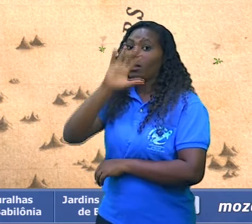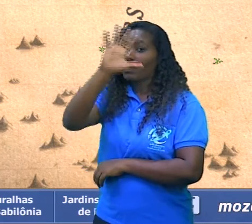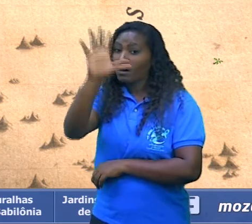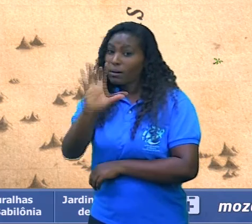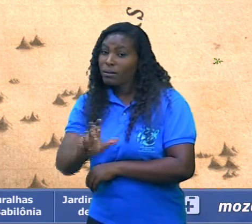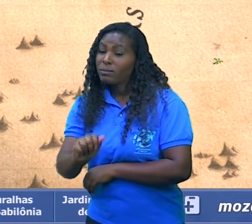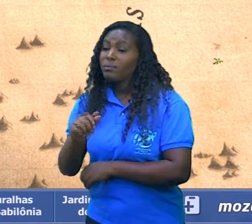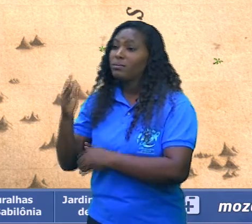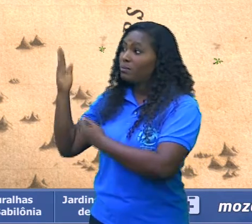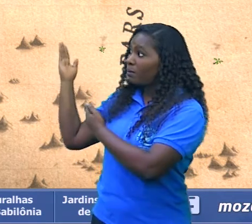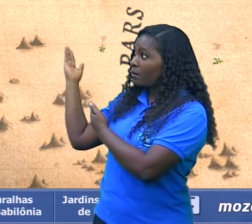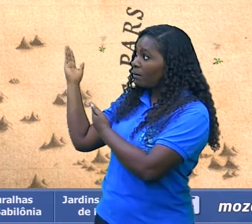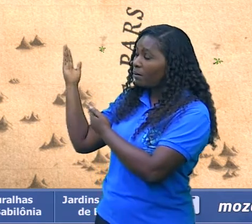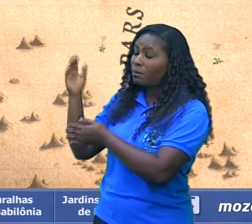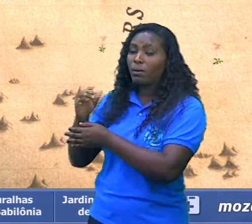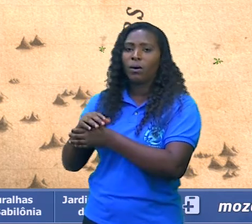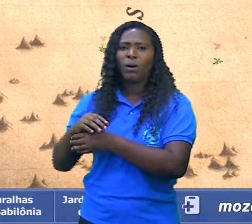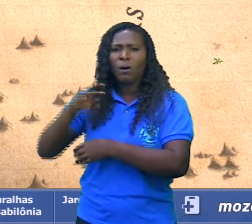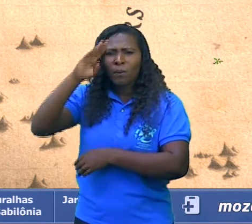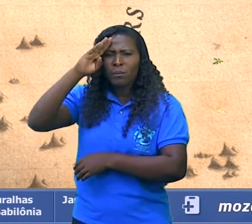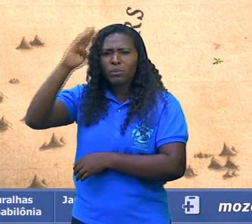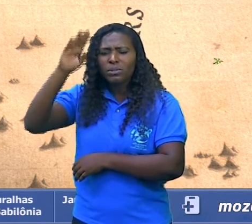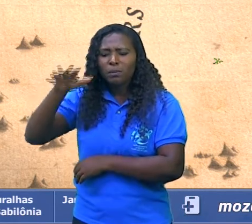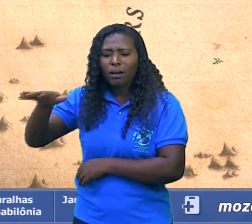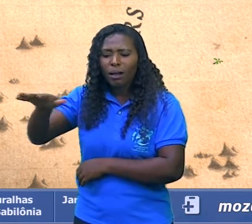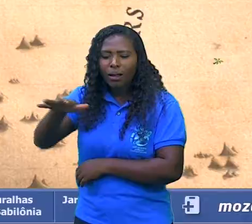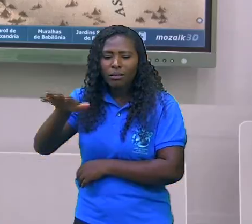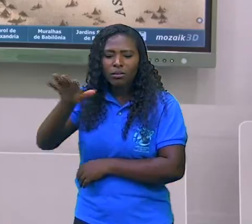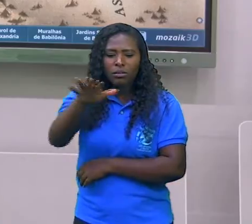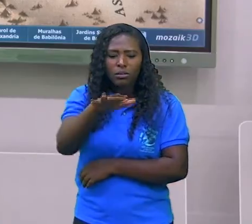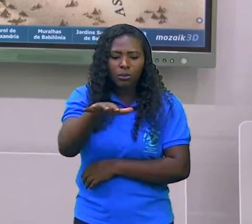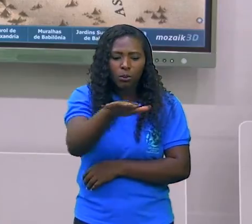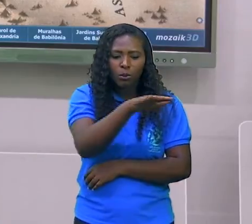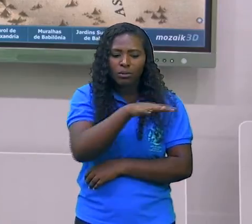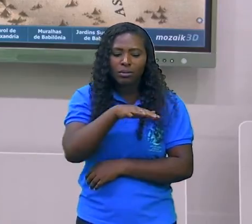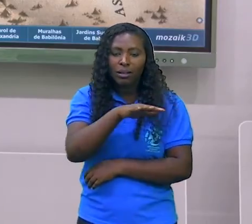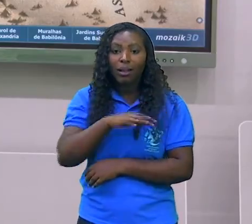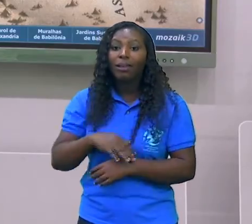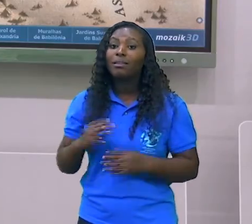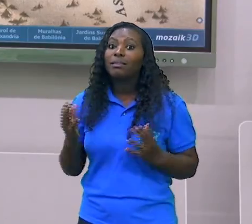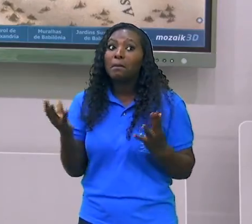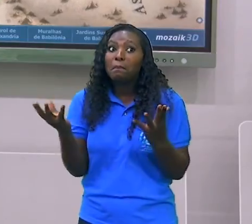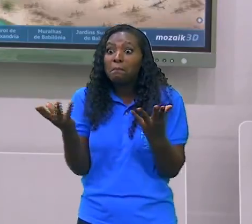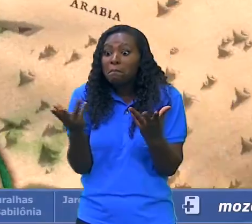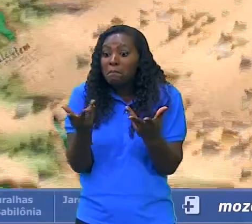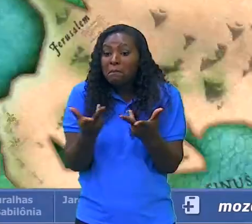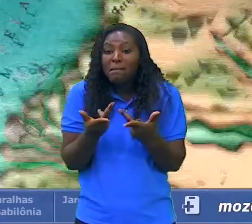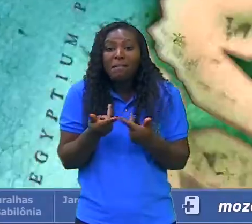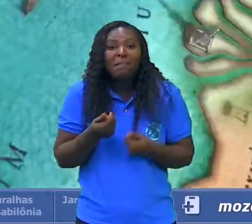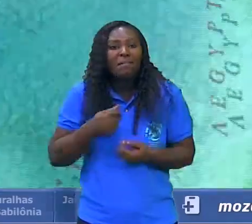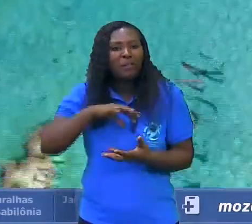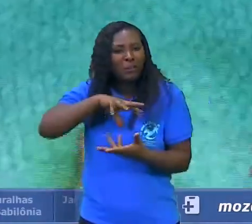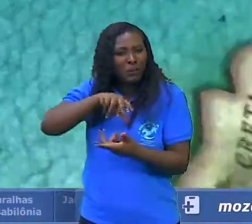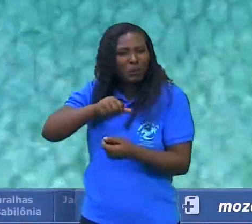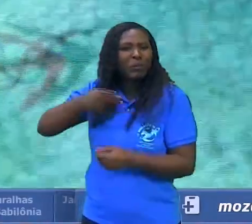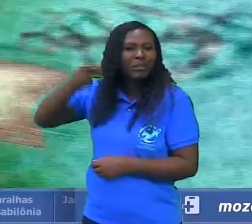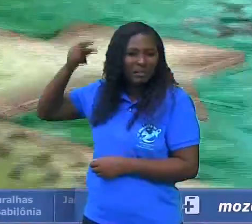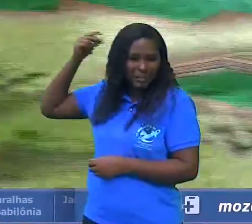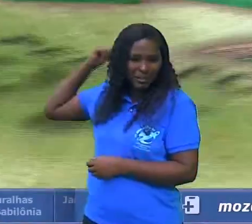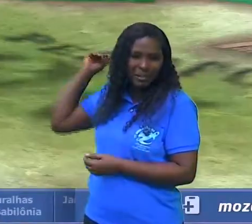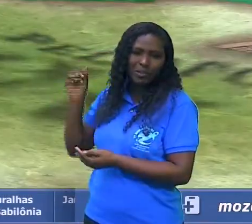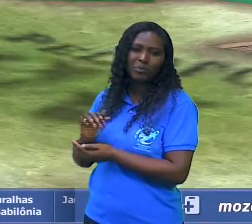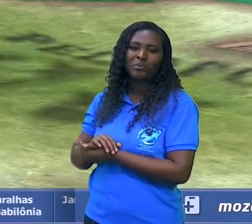pega as principais regiões das maravilhas do mundo antigo, e nós vamos passear